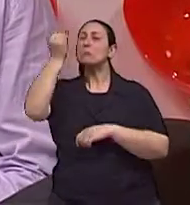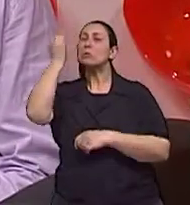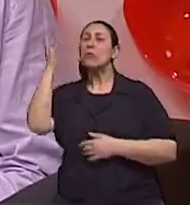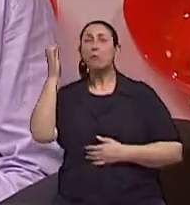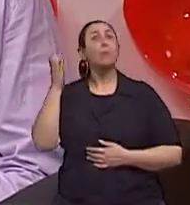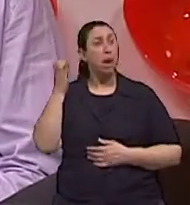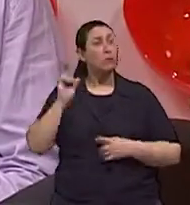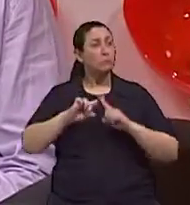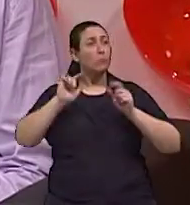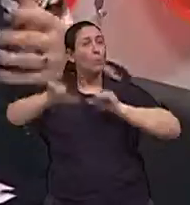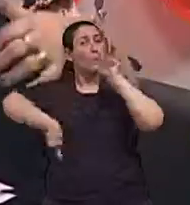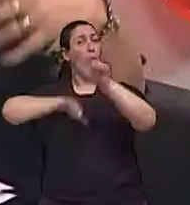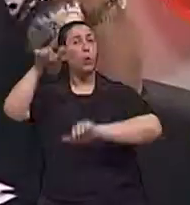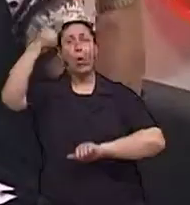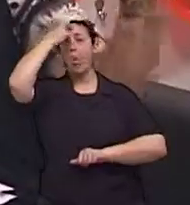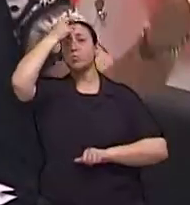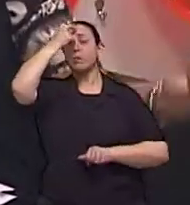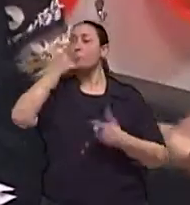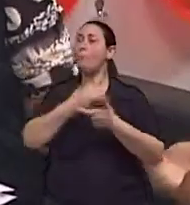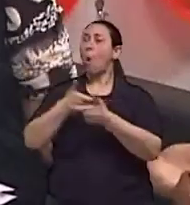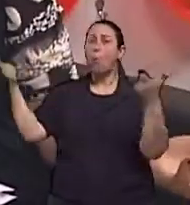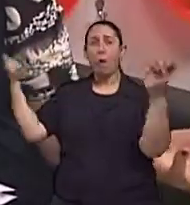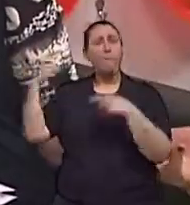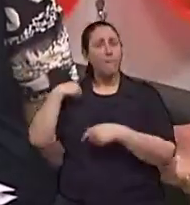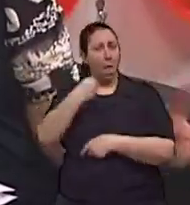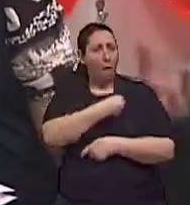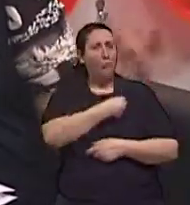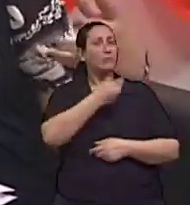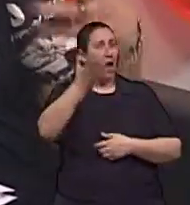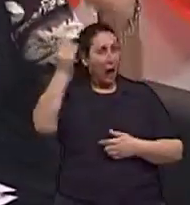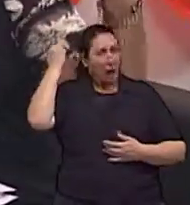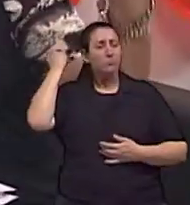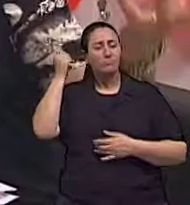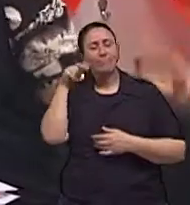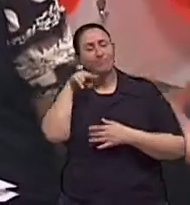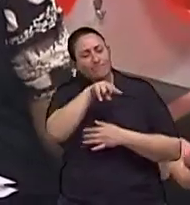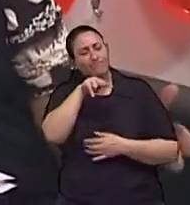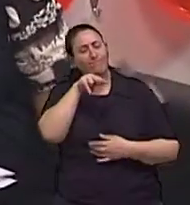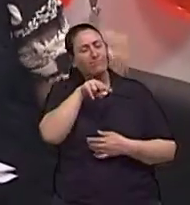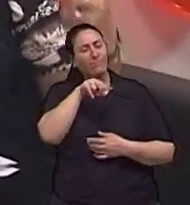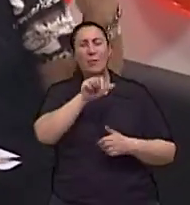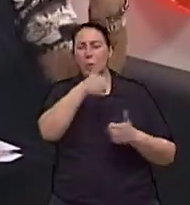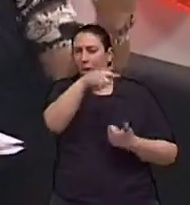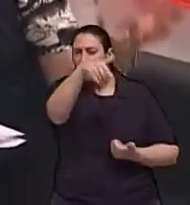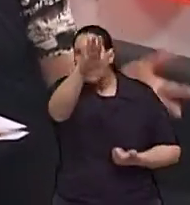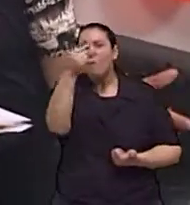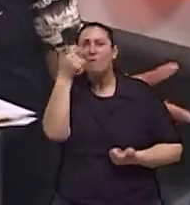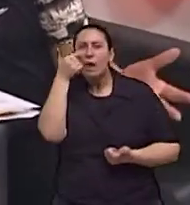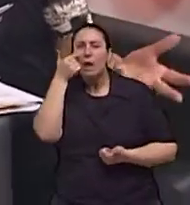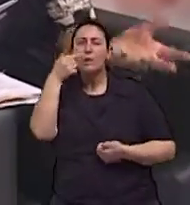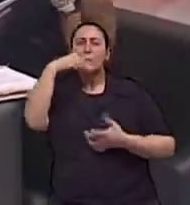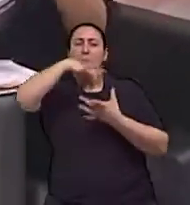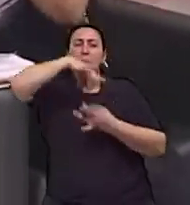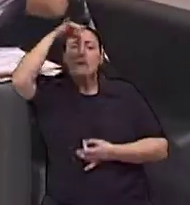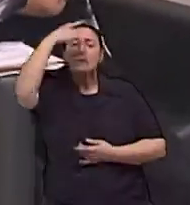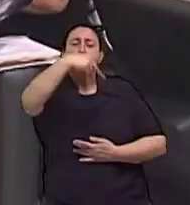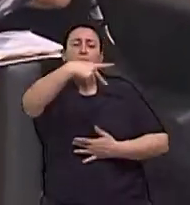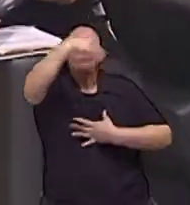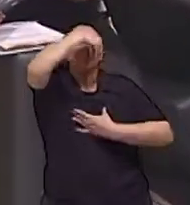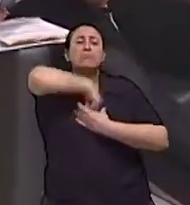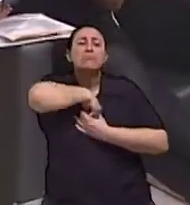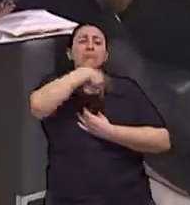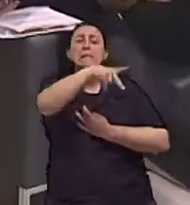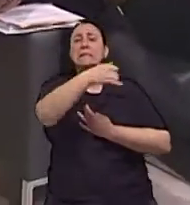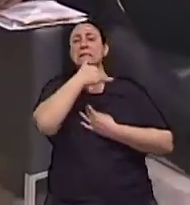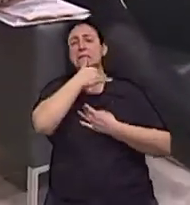pesquisas de doentes que tratavam com a espiritualidade também que eram espiritualizados que recebiam esse atendimento e os que